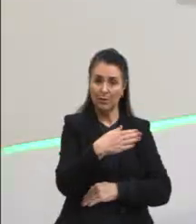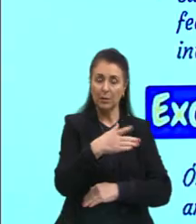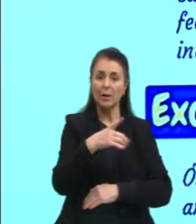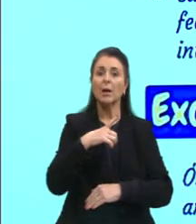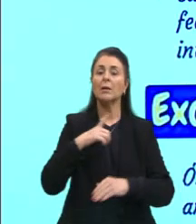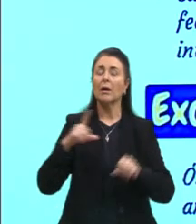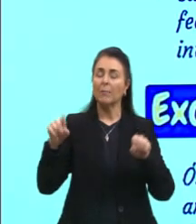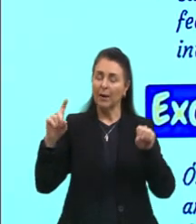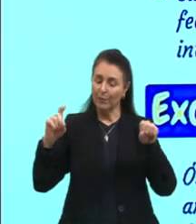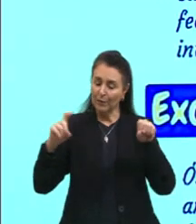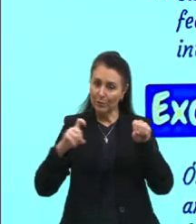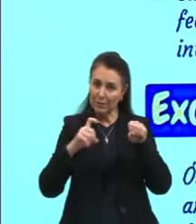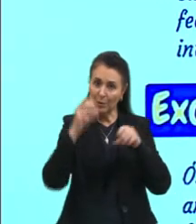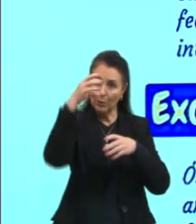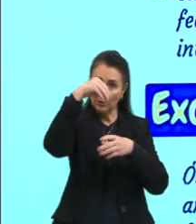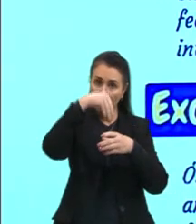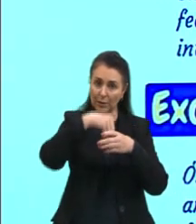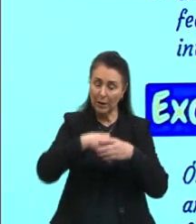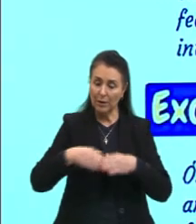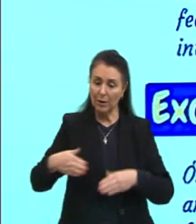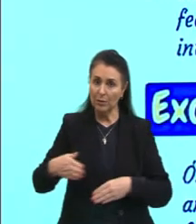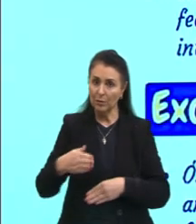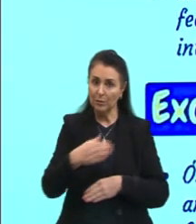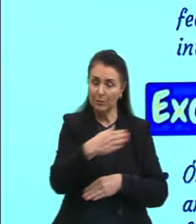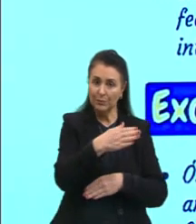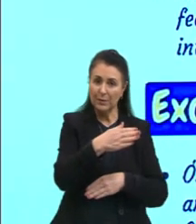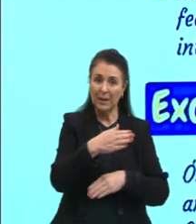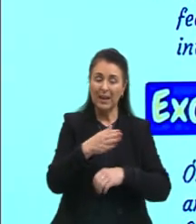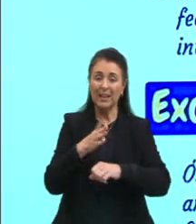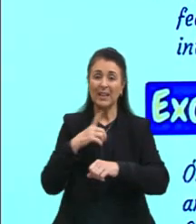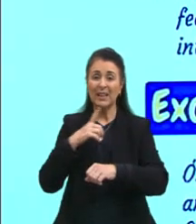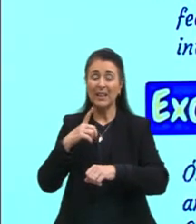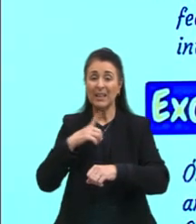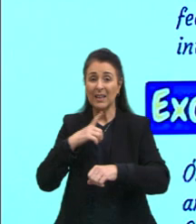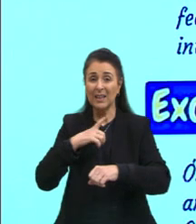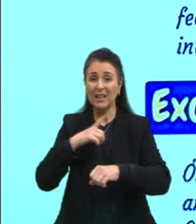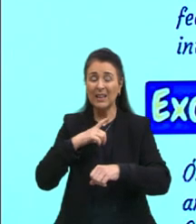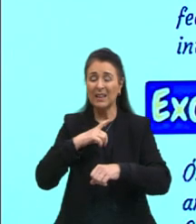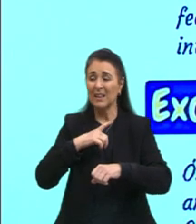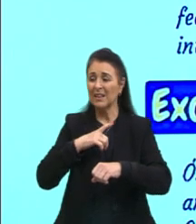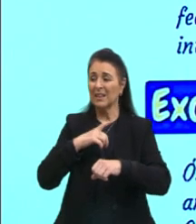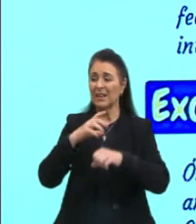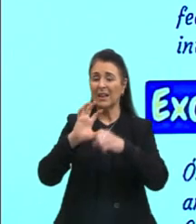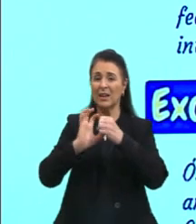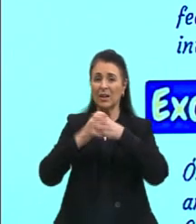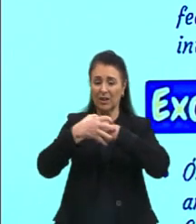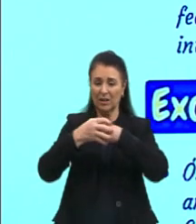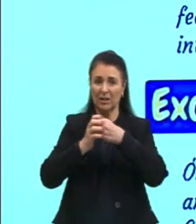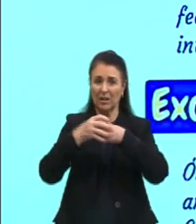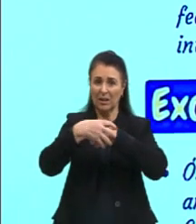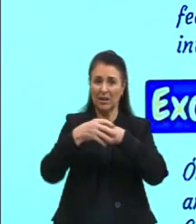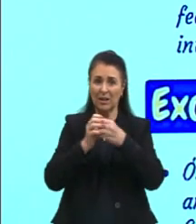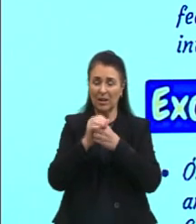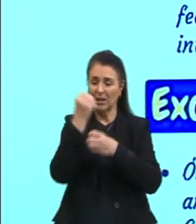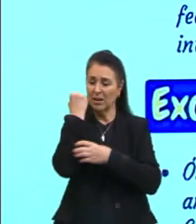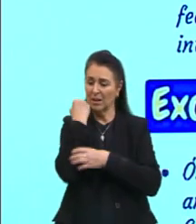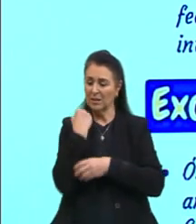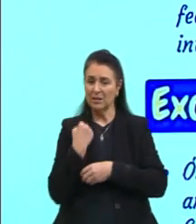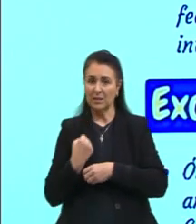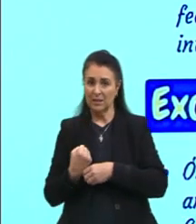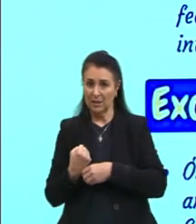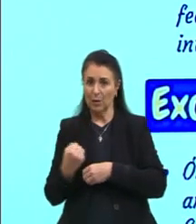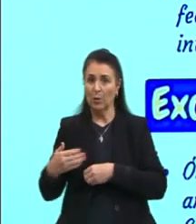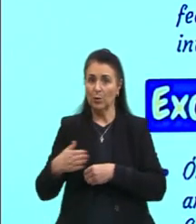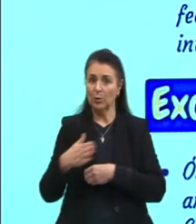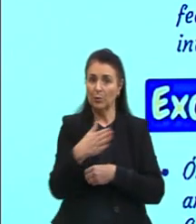de fecundação interna. E nos peixes cartilaginosos a fecundação é interna. A excreção nos peixes